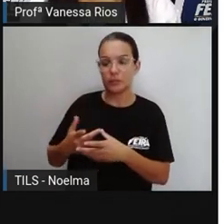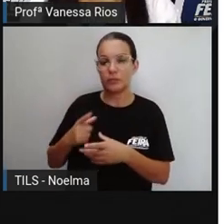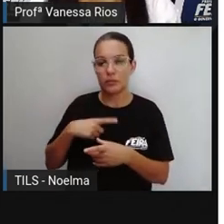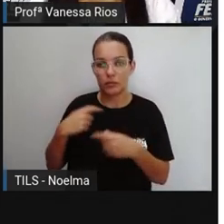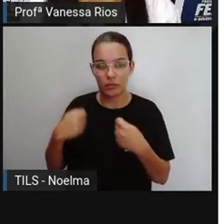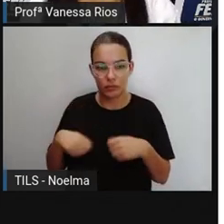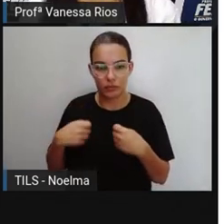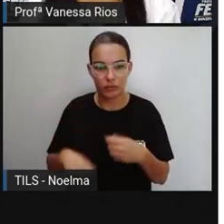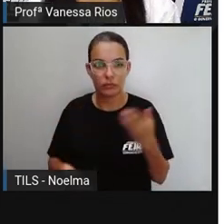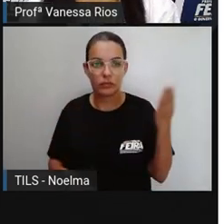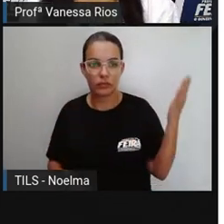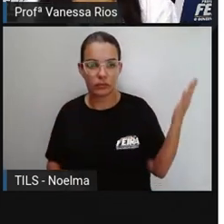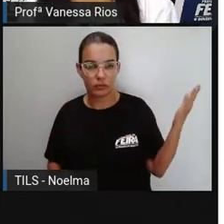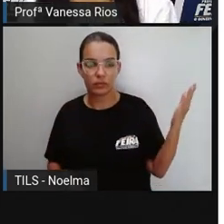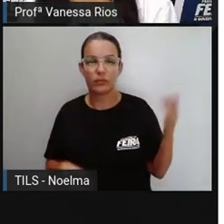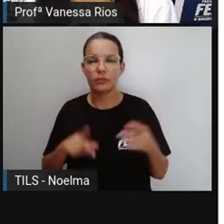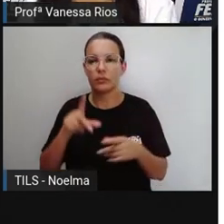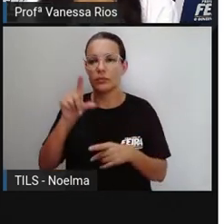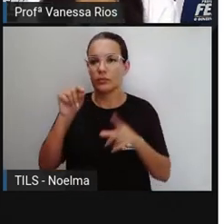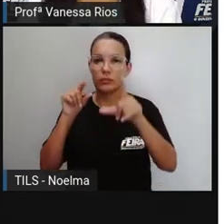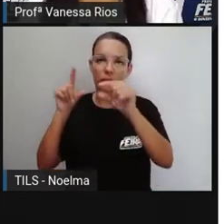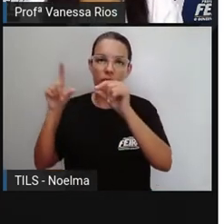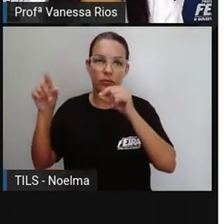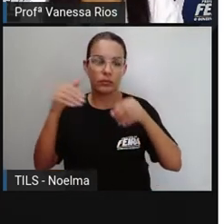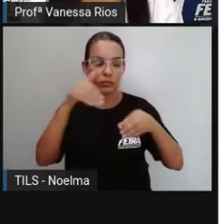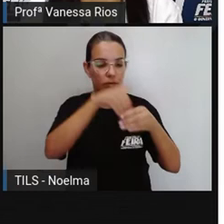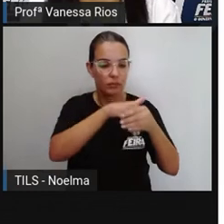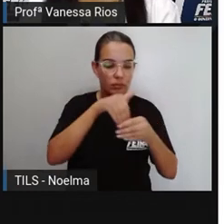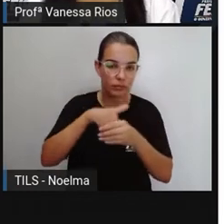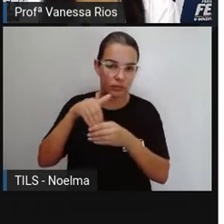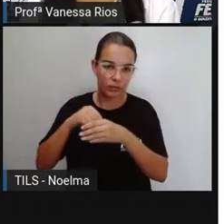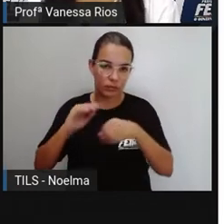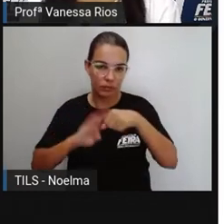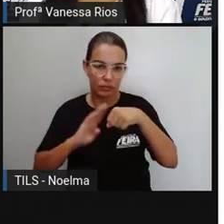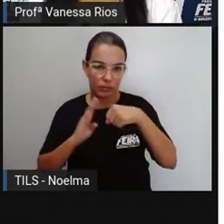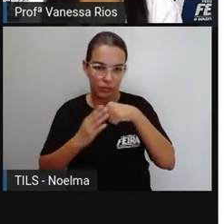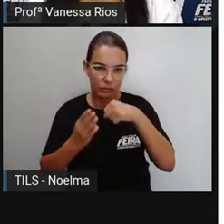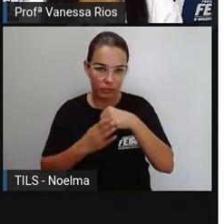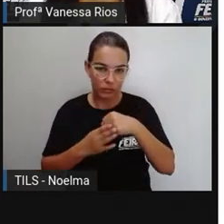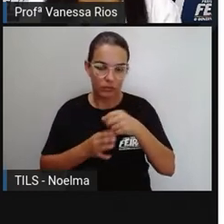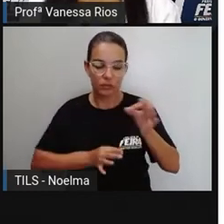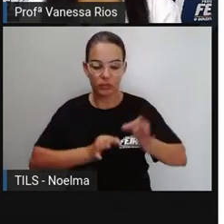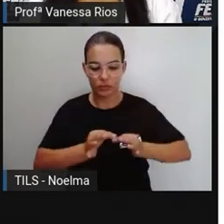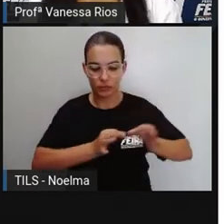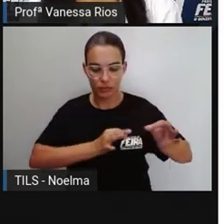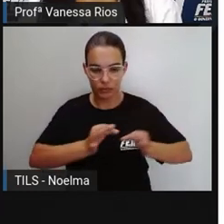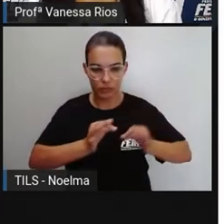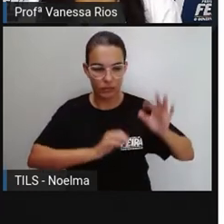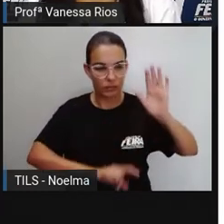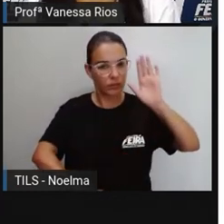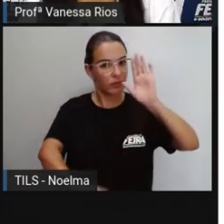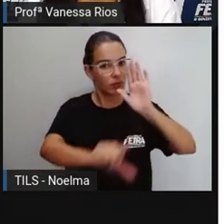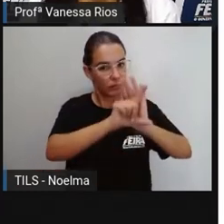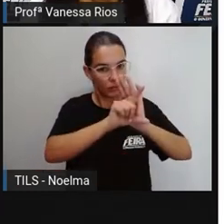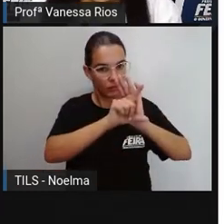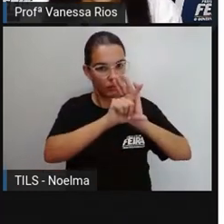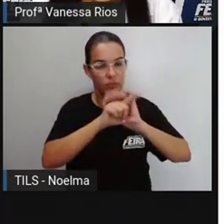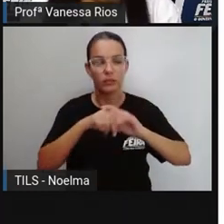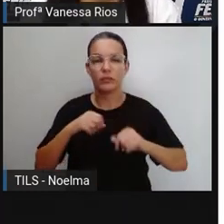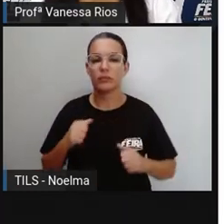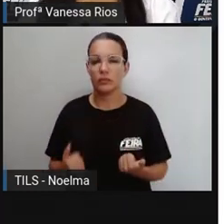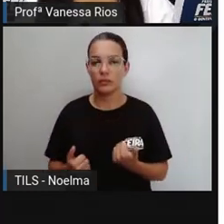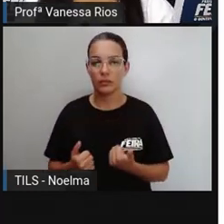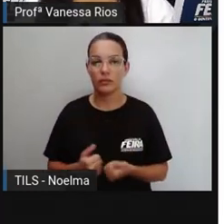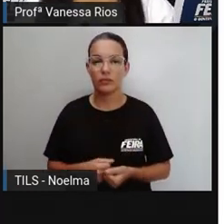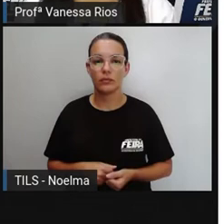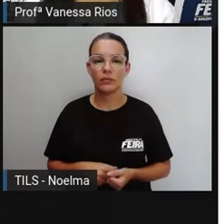bairro escolham, eleger aqueles que vão ser os representantes oficiais da população como um todo.